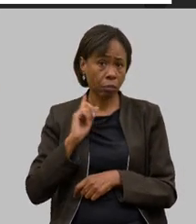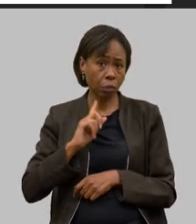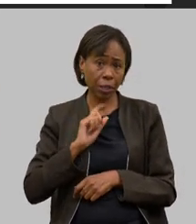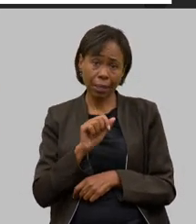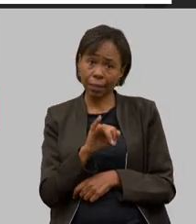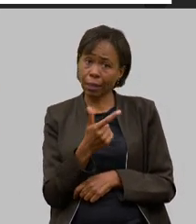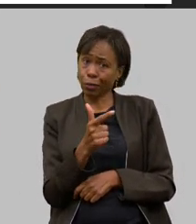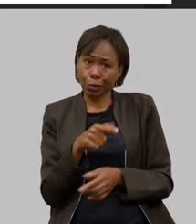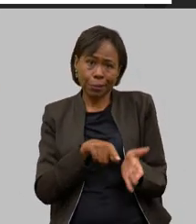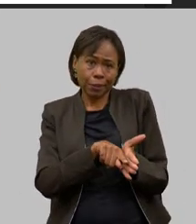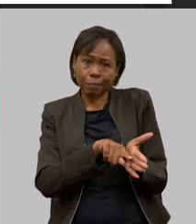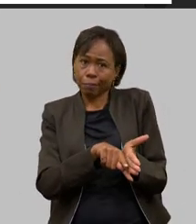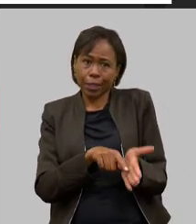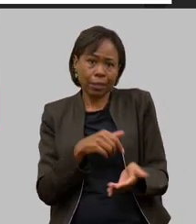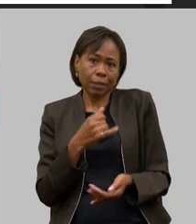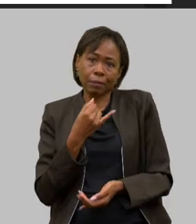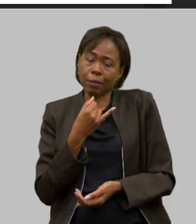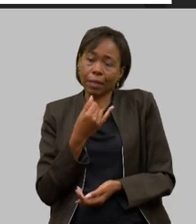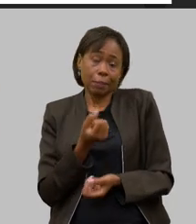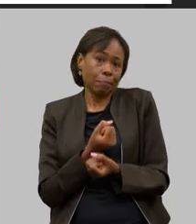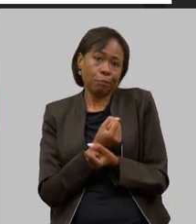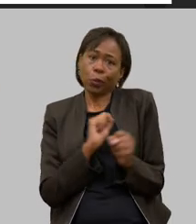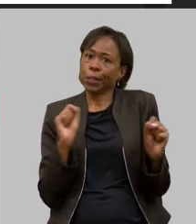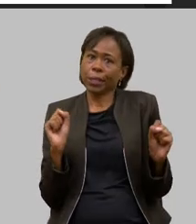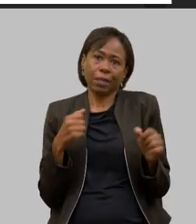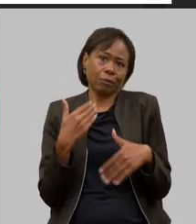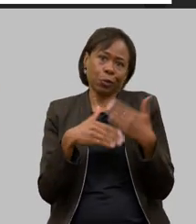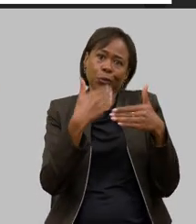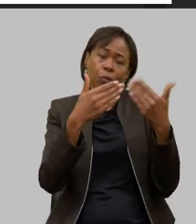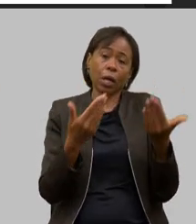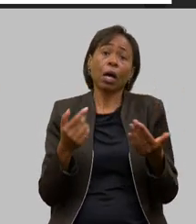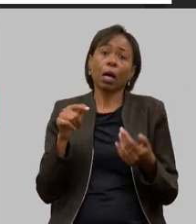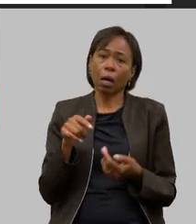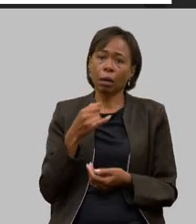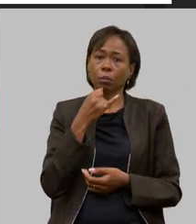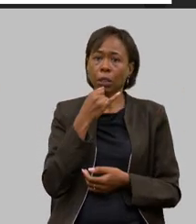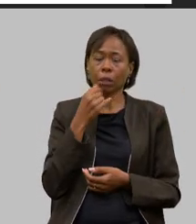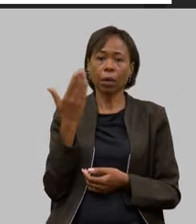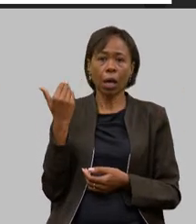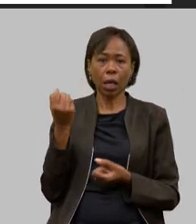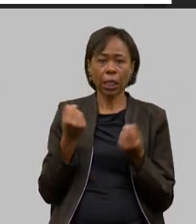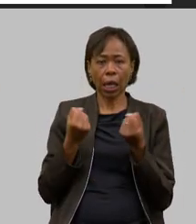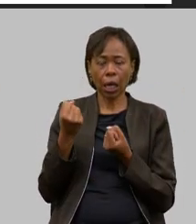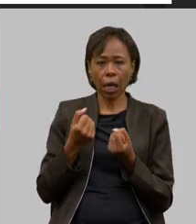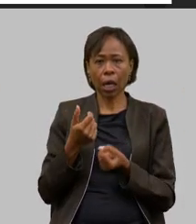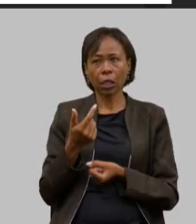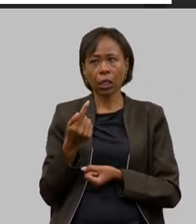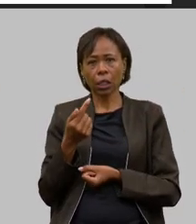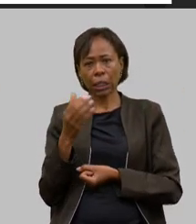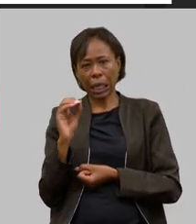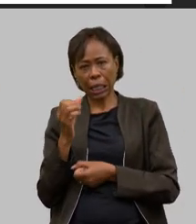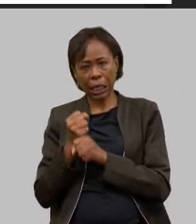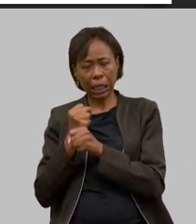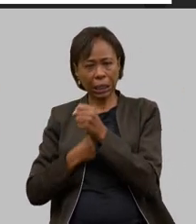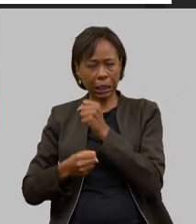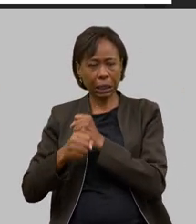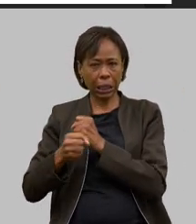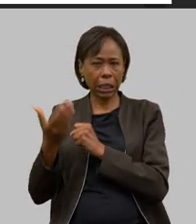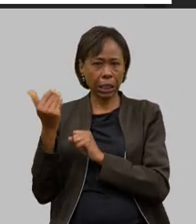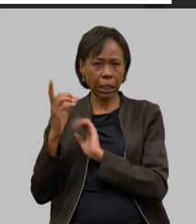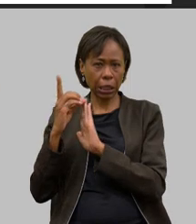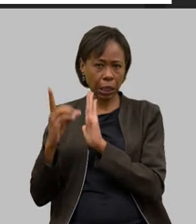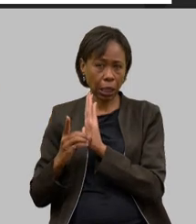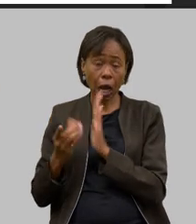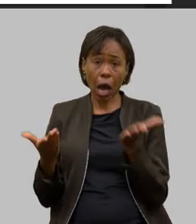consegue caminhar eu dou um exemplo vejam vocês os carros o que eram na década de 70 na década de 80 na década de 90 o que são os